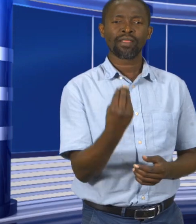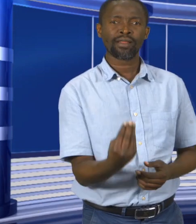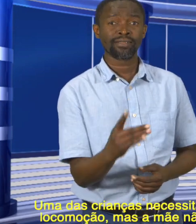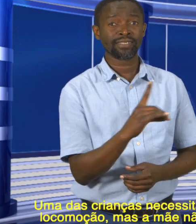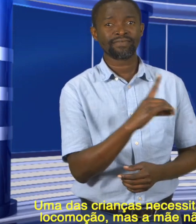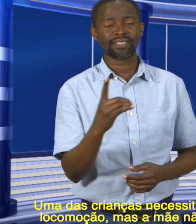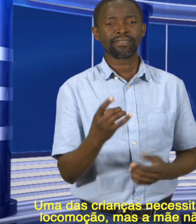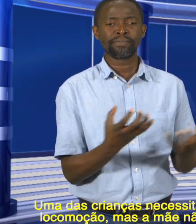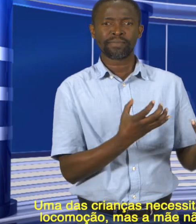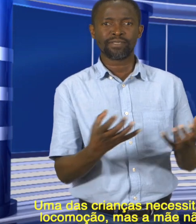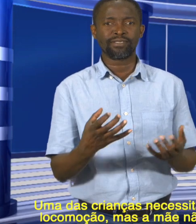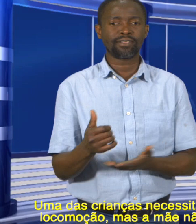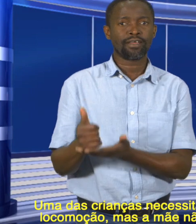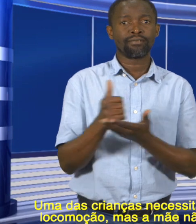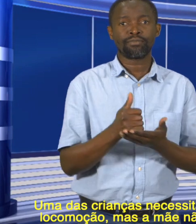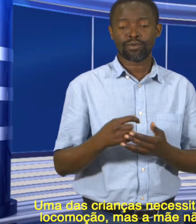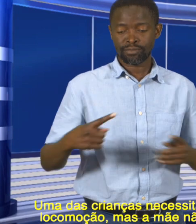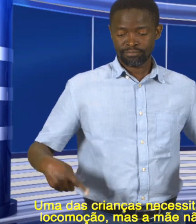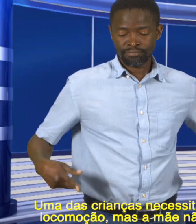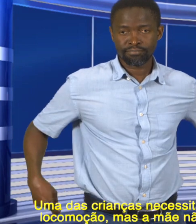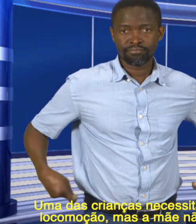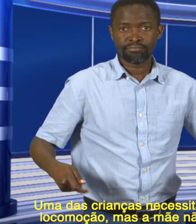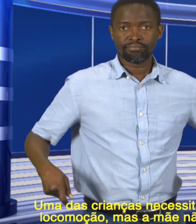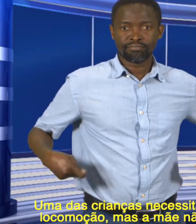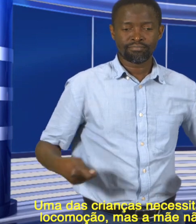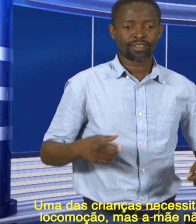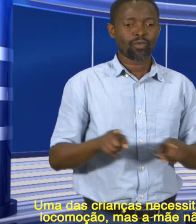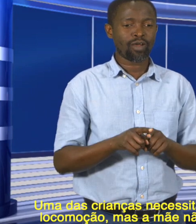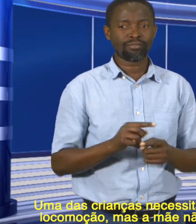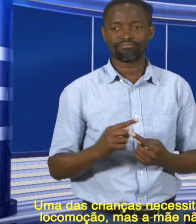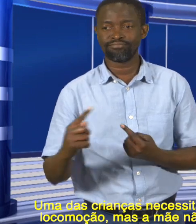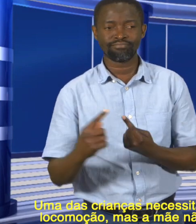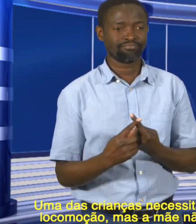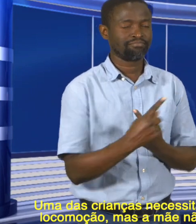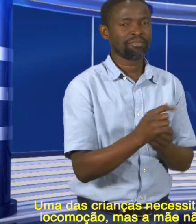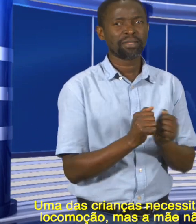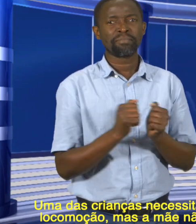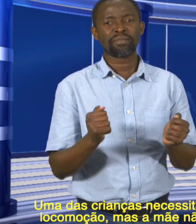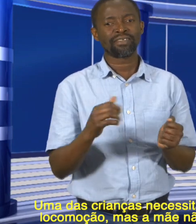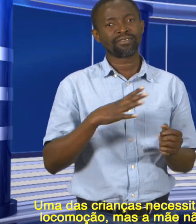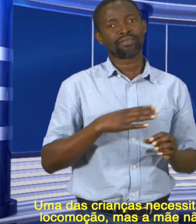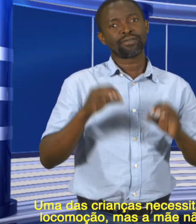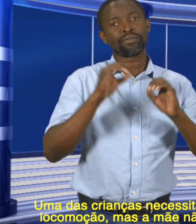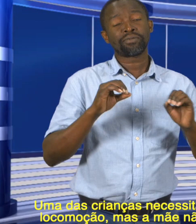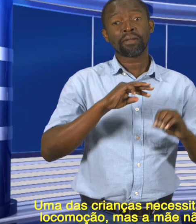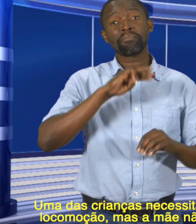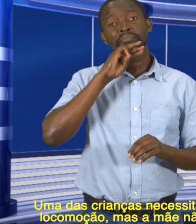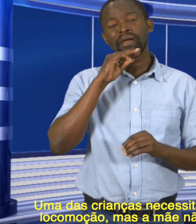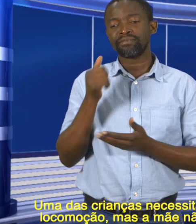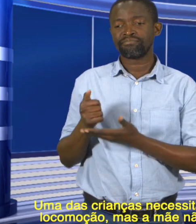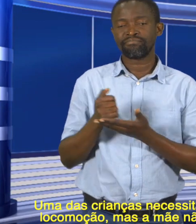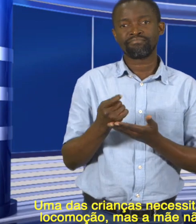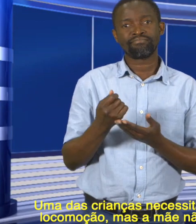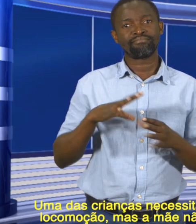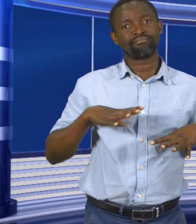Uma das crianças necessita de uma cadeira de rodas para a sua locomoção, mas a mãe não dispõe de